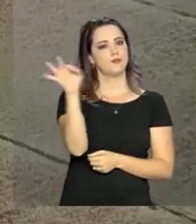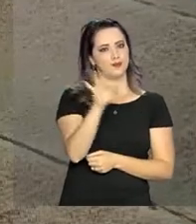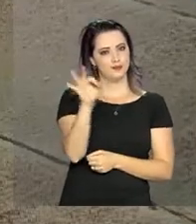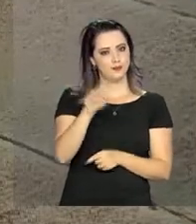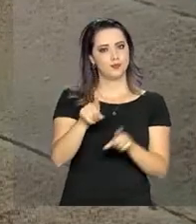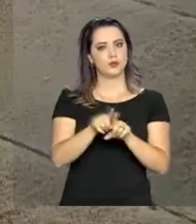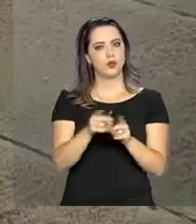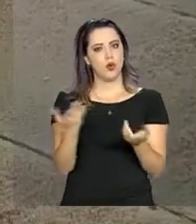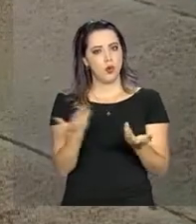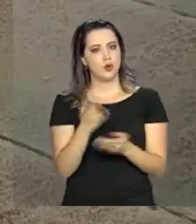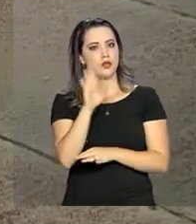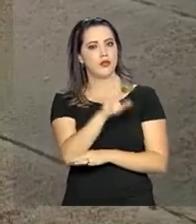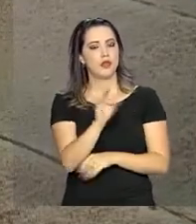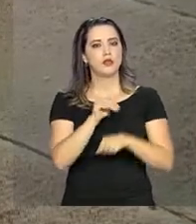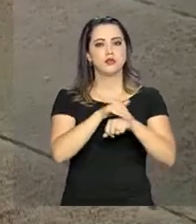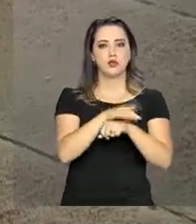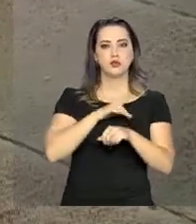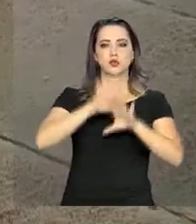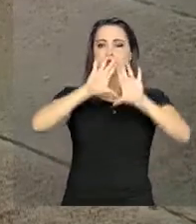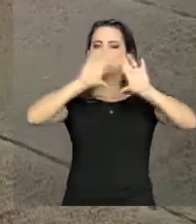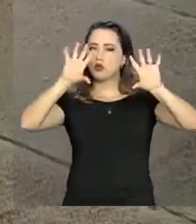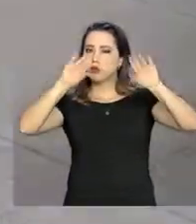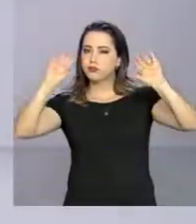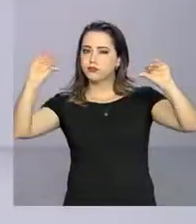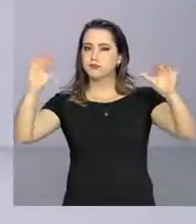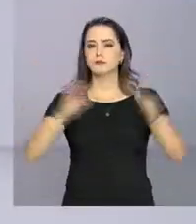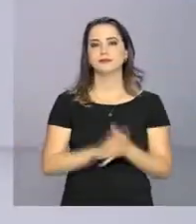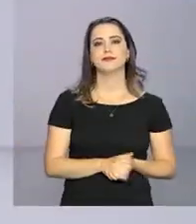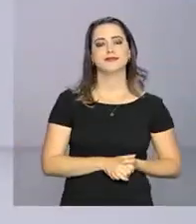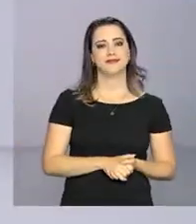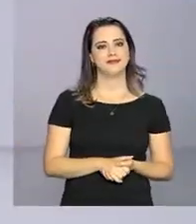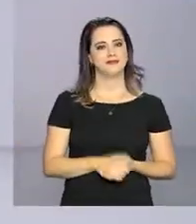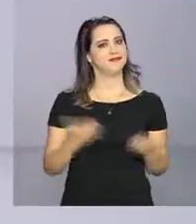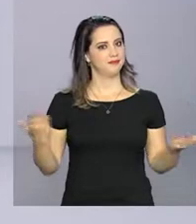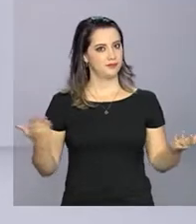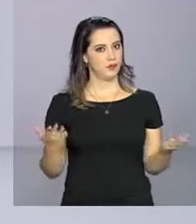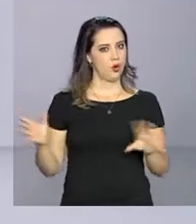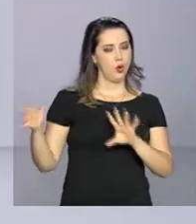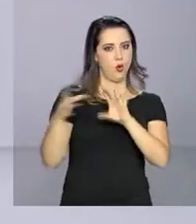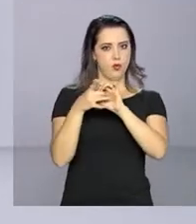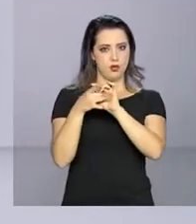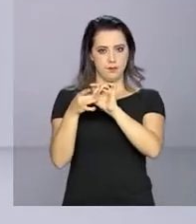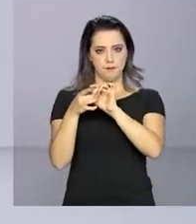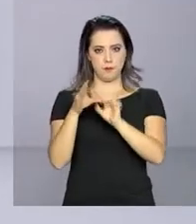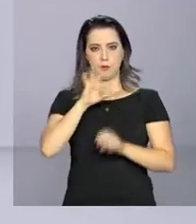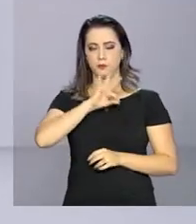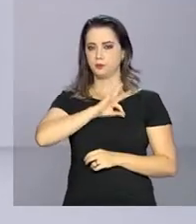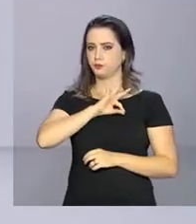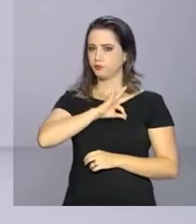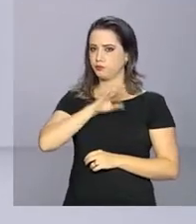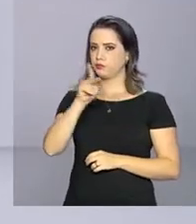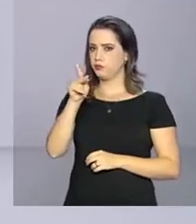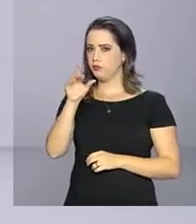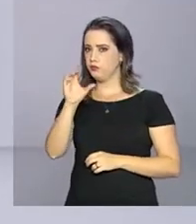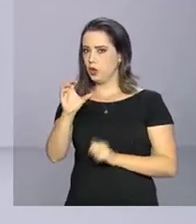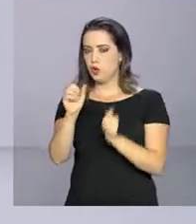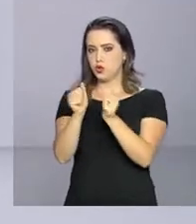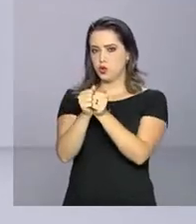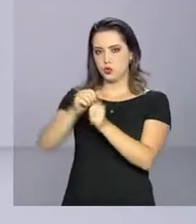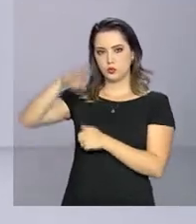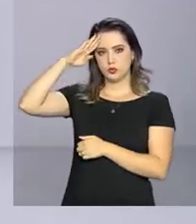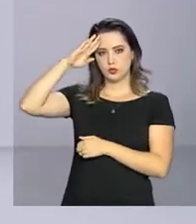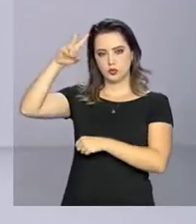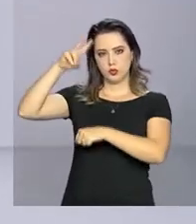tarde e noite é de céu com nuvens. Em ação integrada, a Polícia Civil do Rio de Janeiro e o Exército